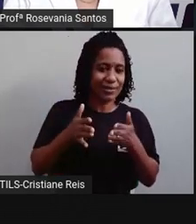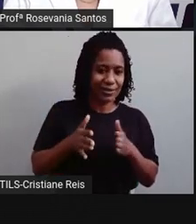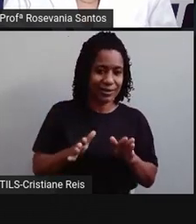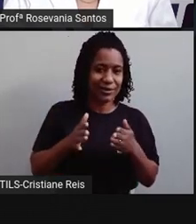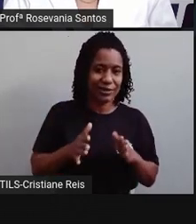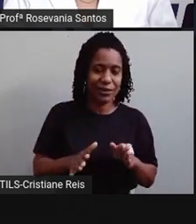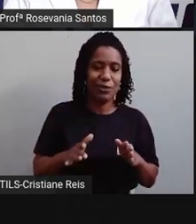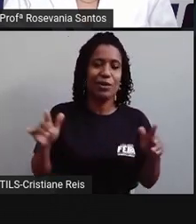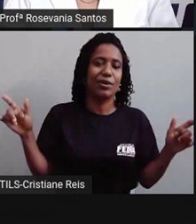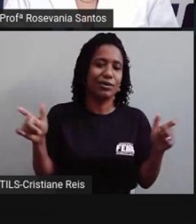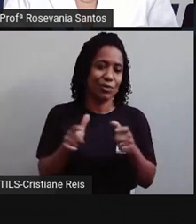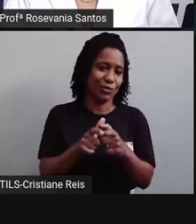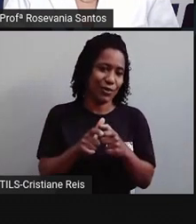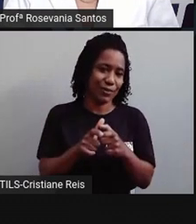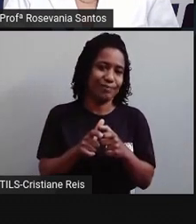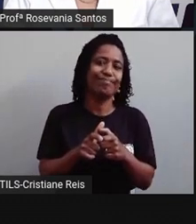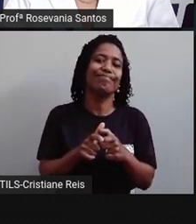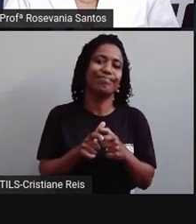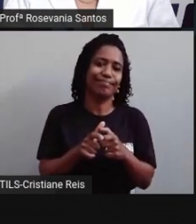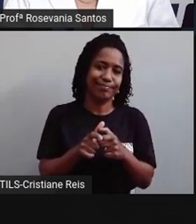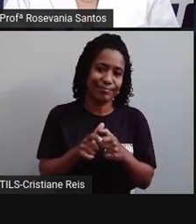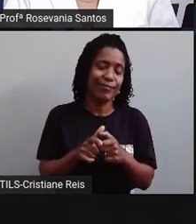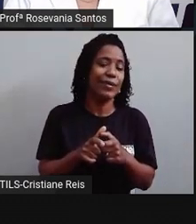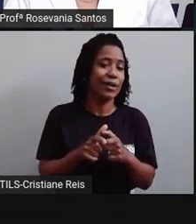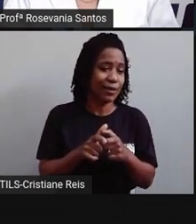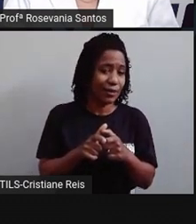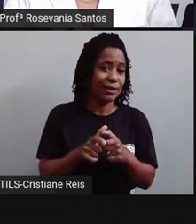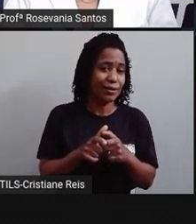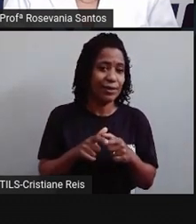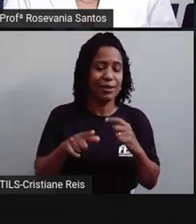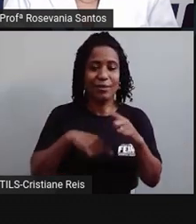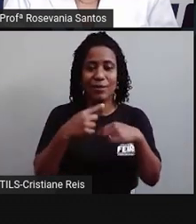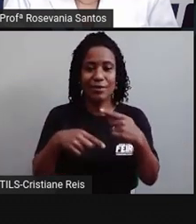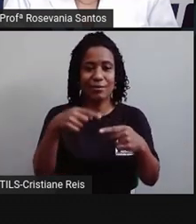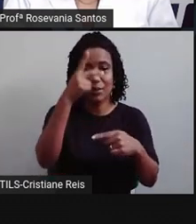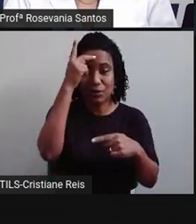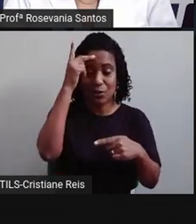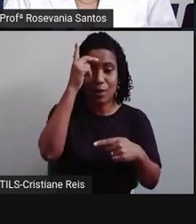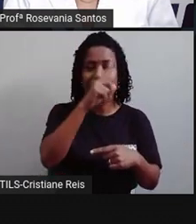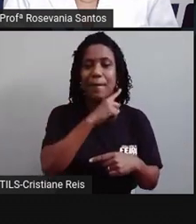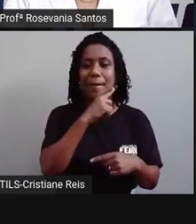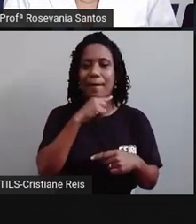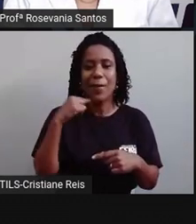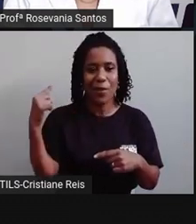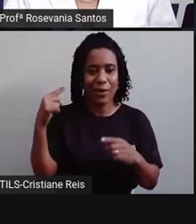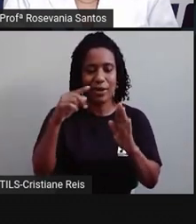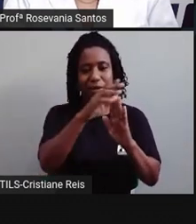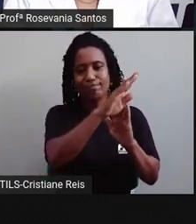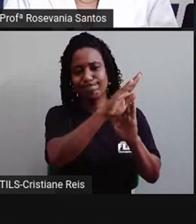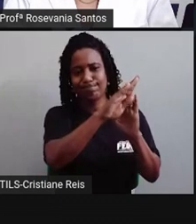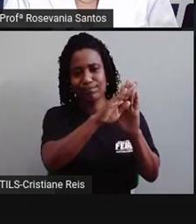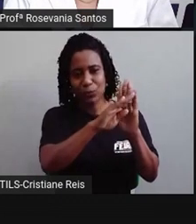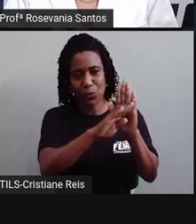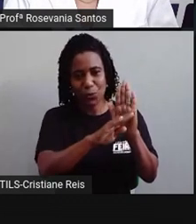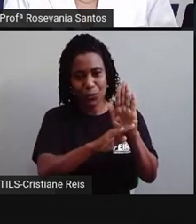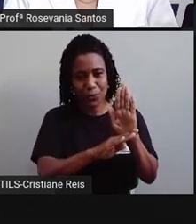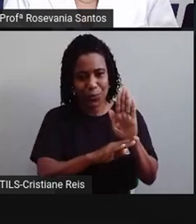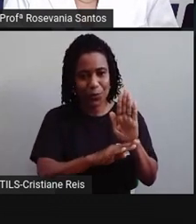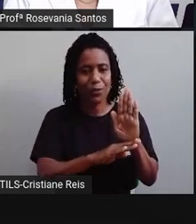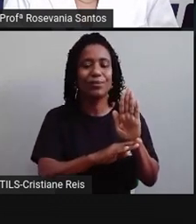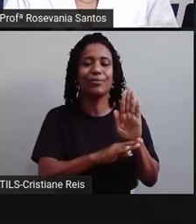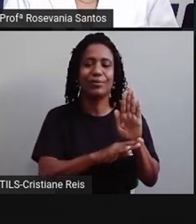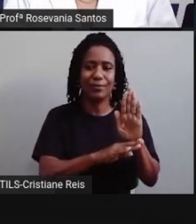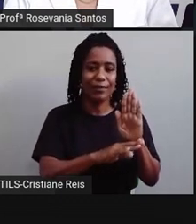continuou em queda, mas uma queda mais lenta, o número de pessoas que morreram, né, mas ainda assim, eu